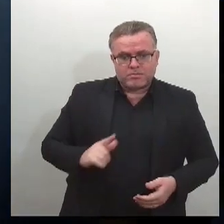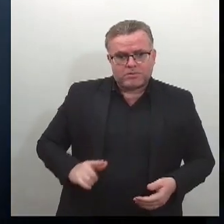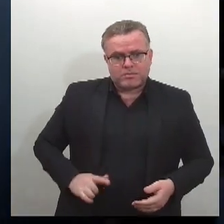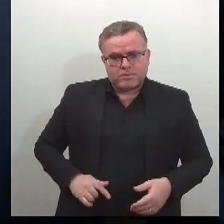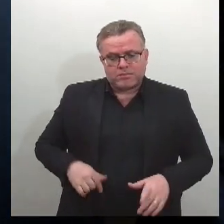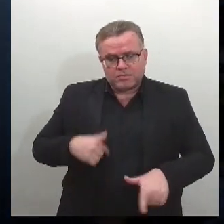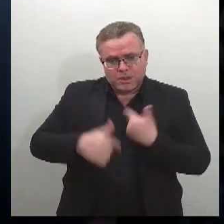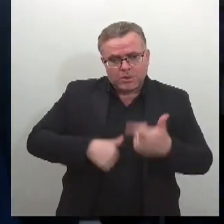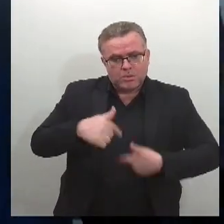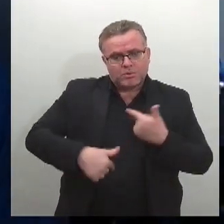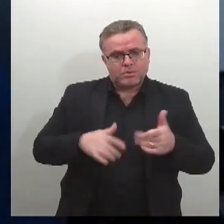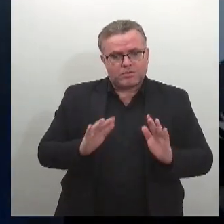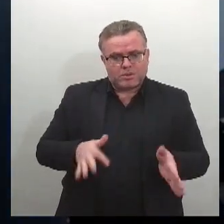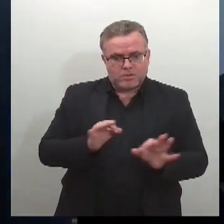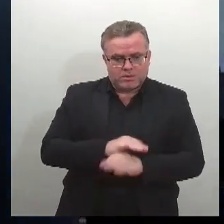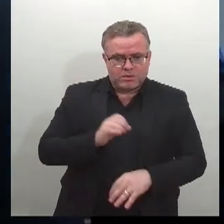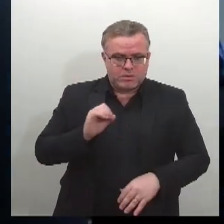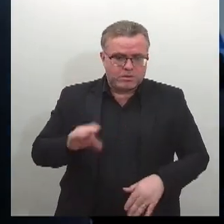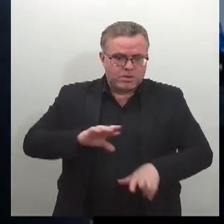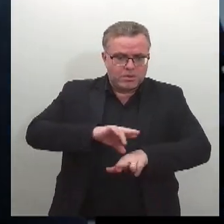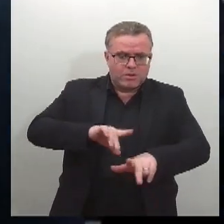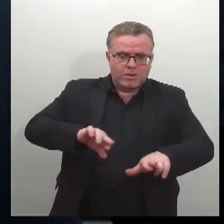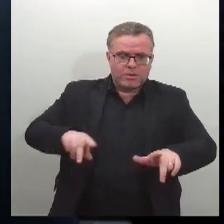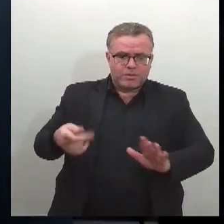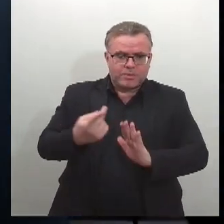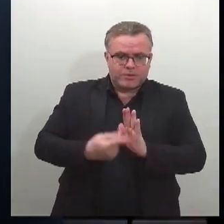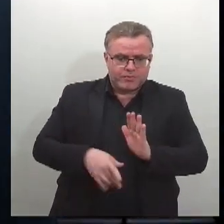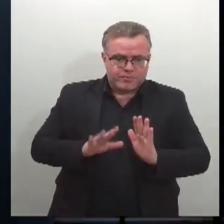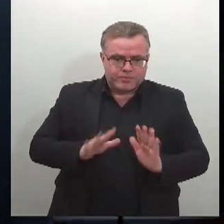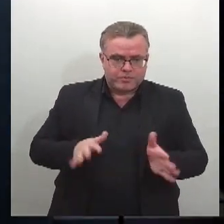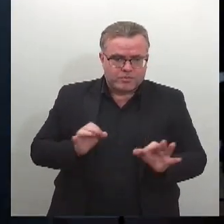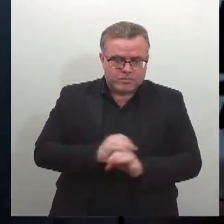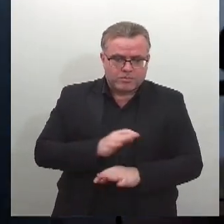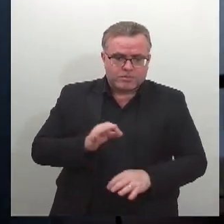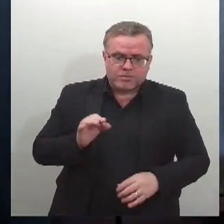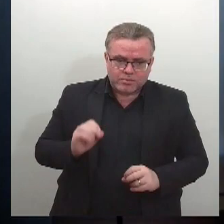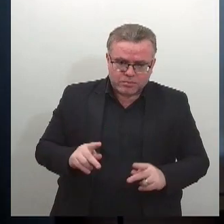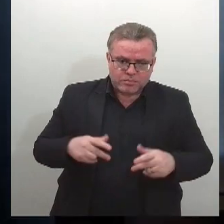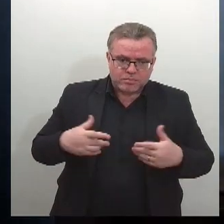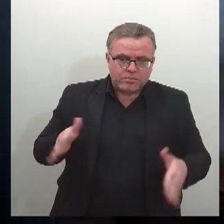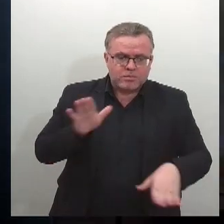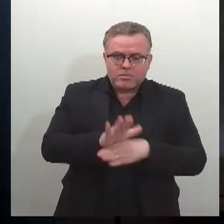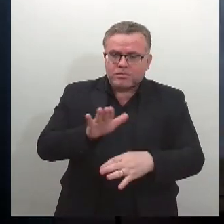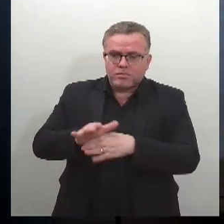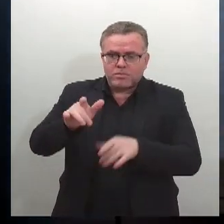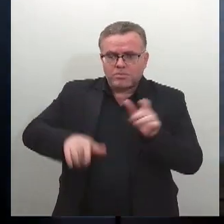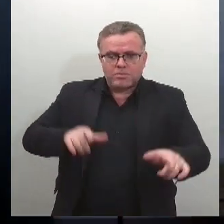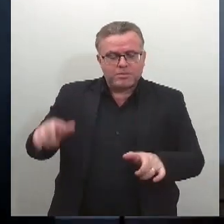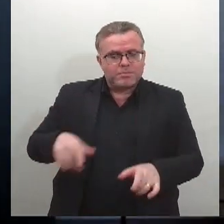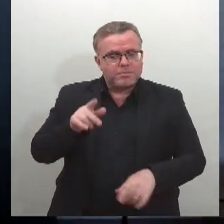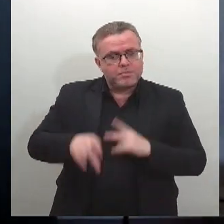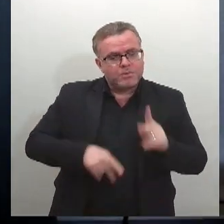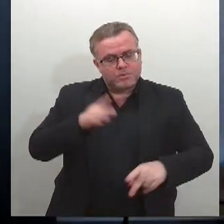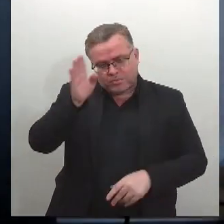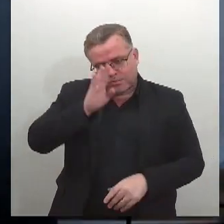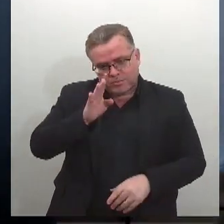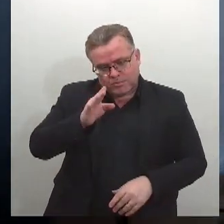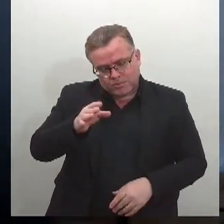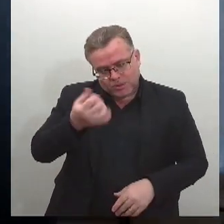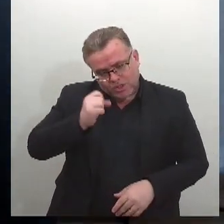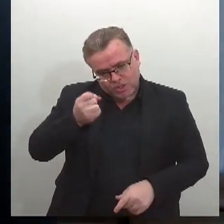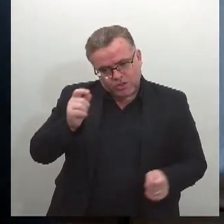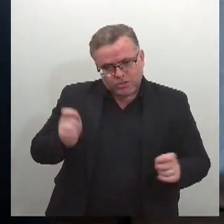vários projetos que estruturam o Estado do Sergipe, que beneficiam a população sergipana e ficamos muito felizes, né, os nossos deputados,